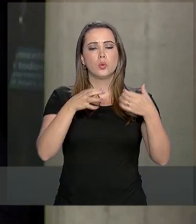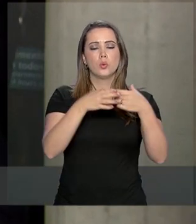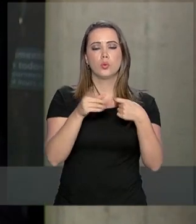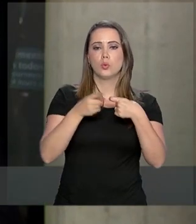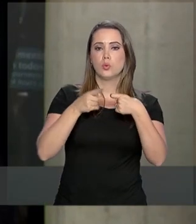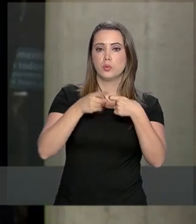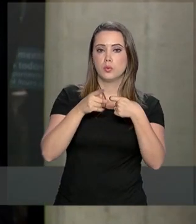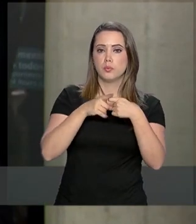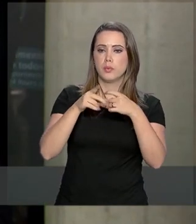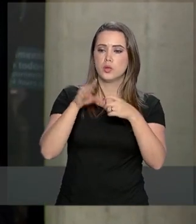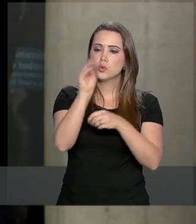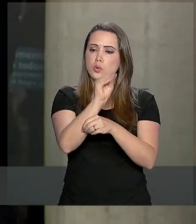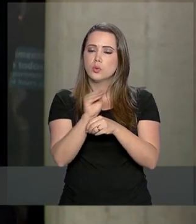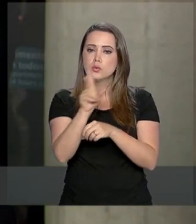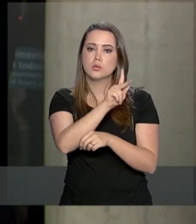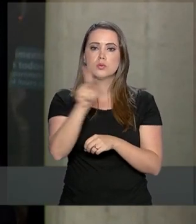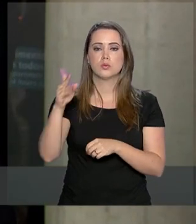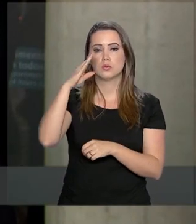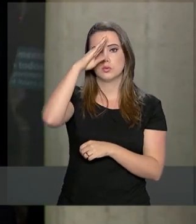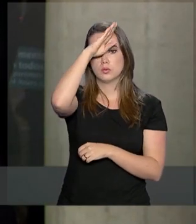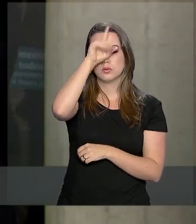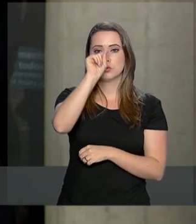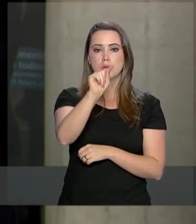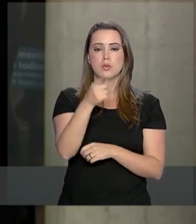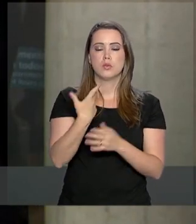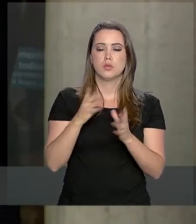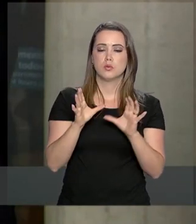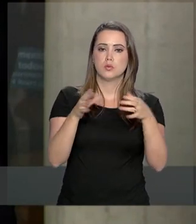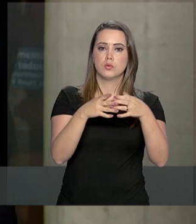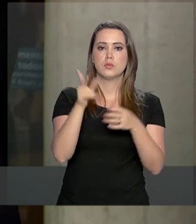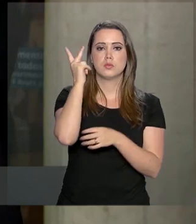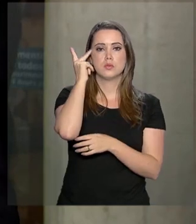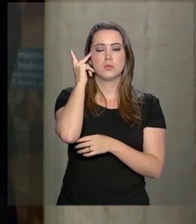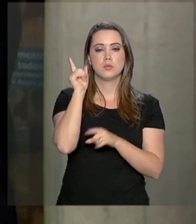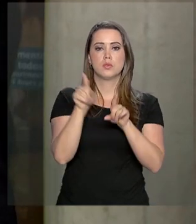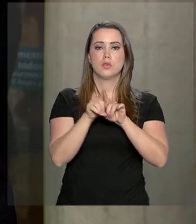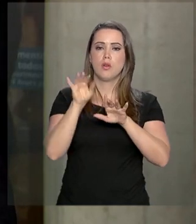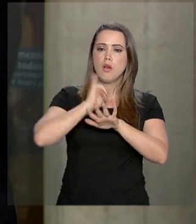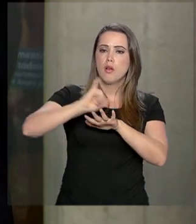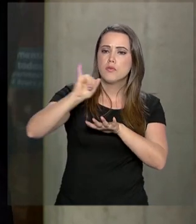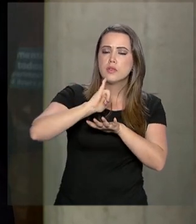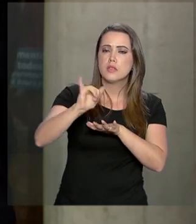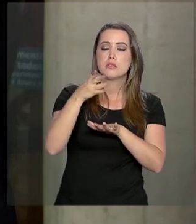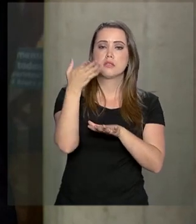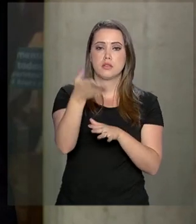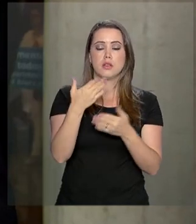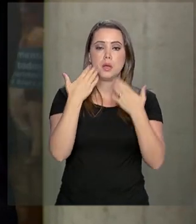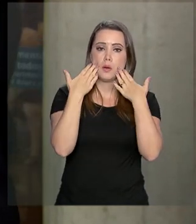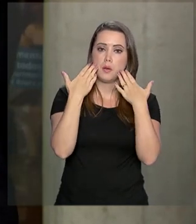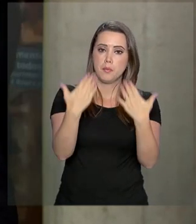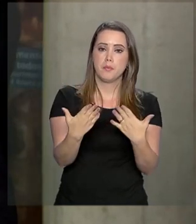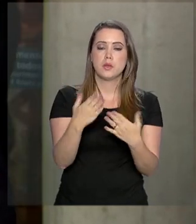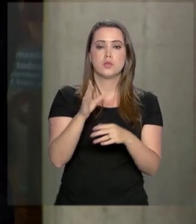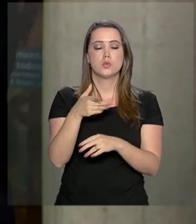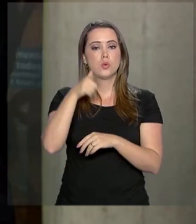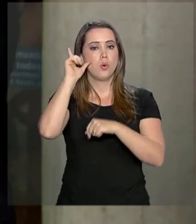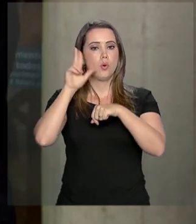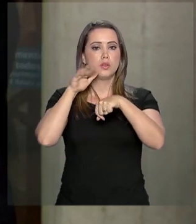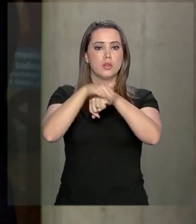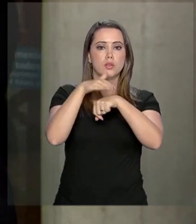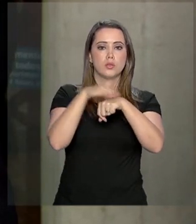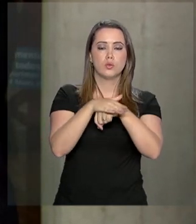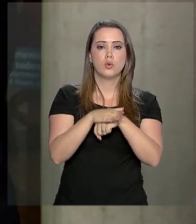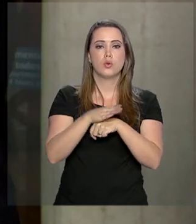médica que cuida do presidente Jair Bolsonaro no Hospital Albert Einstein, em São Paulo, informa que ele apresentou ontem à noite episódio